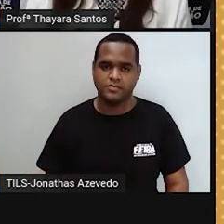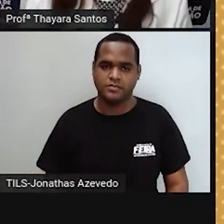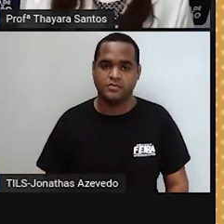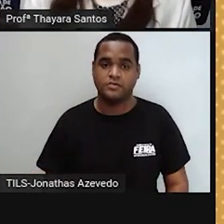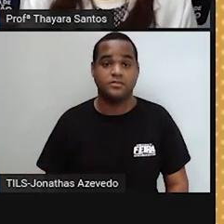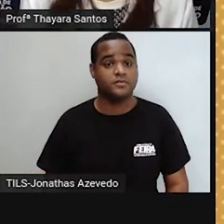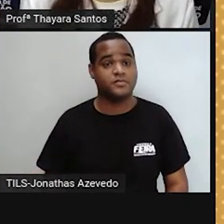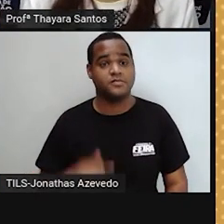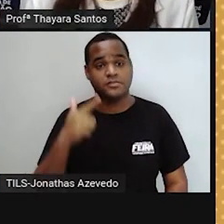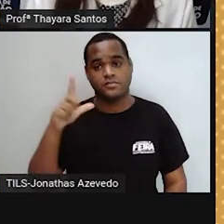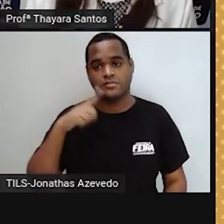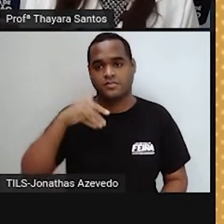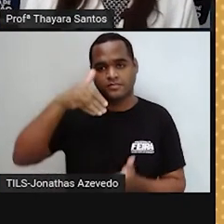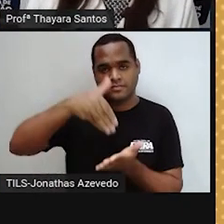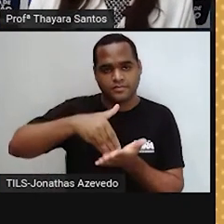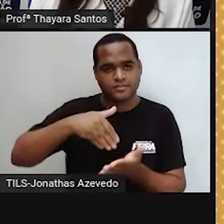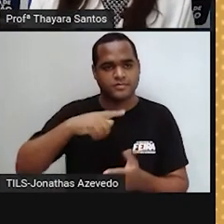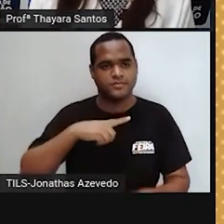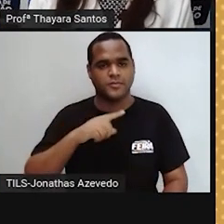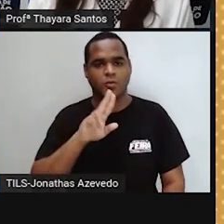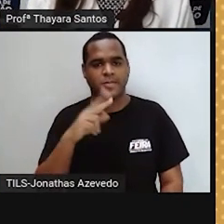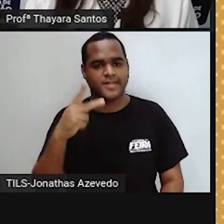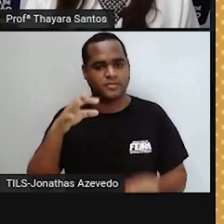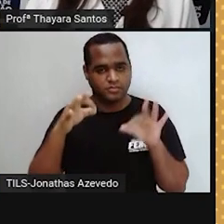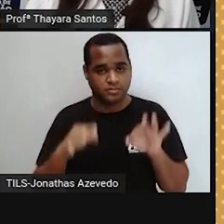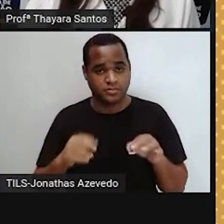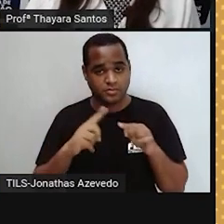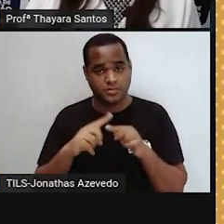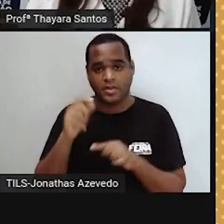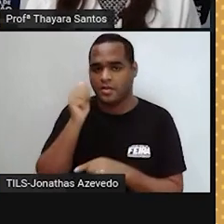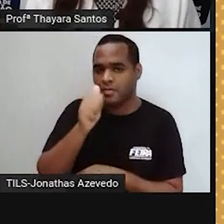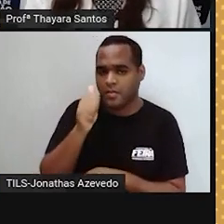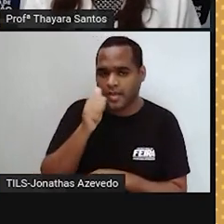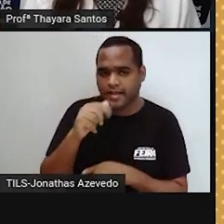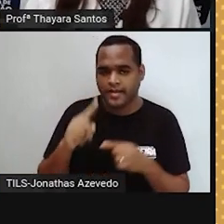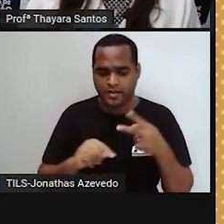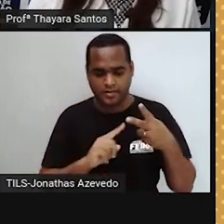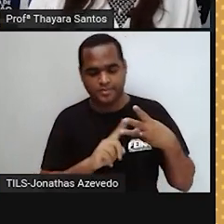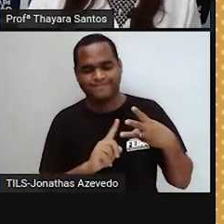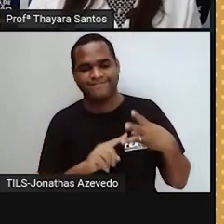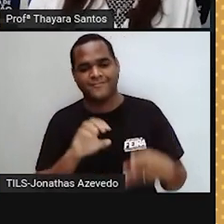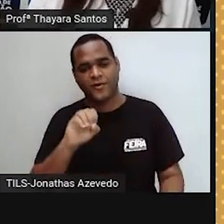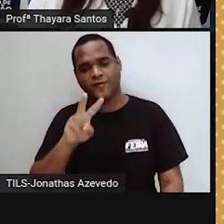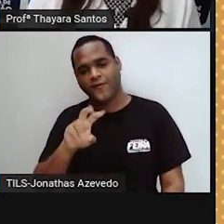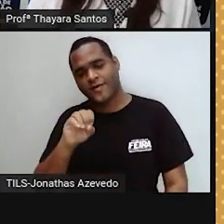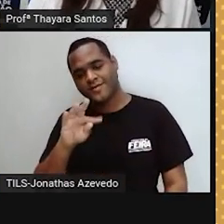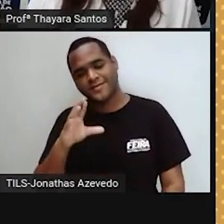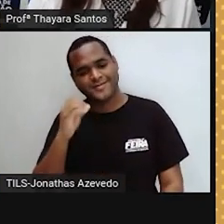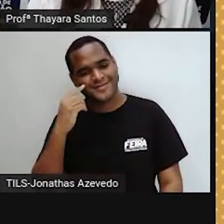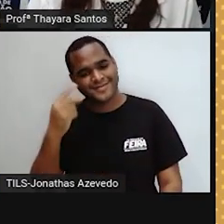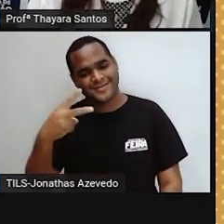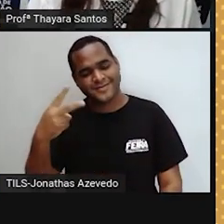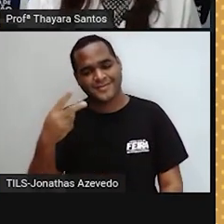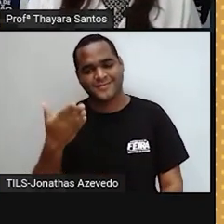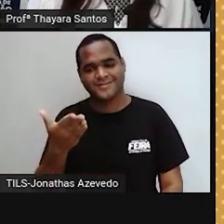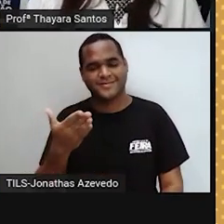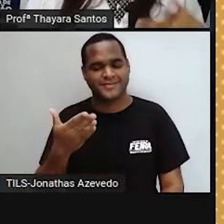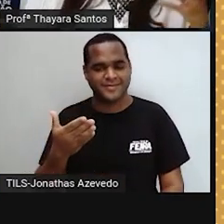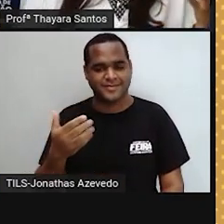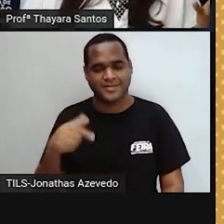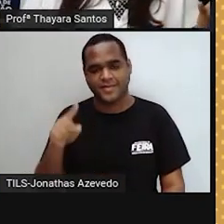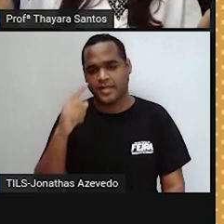Vamos para a última. O nome correto do gameta feminino é, letra C, ovócito secundário.